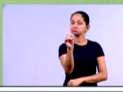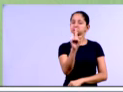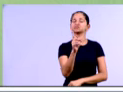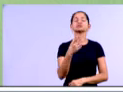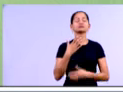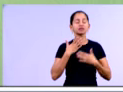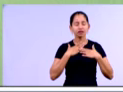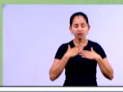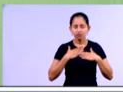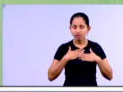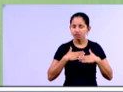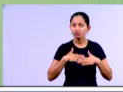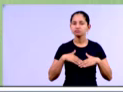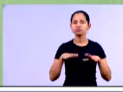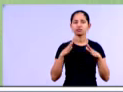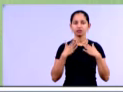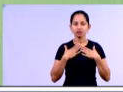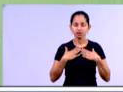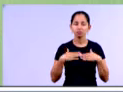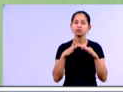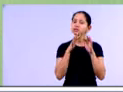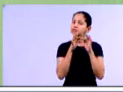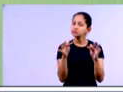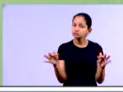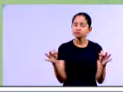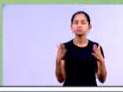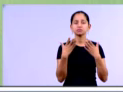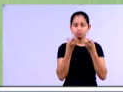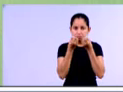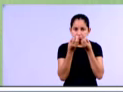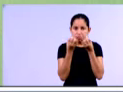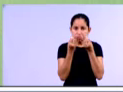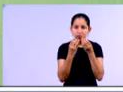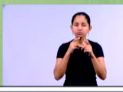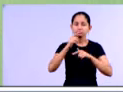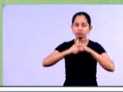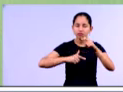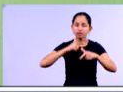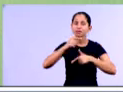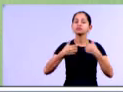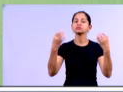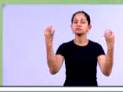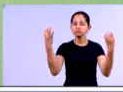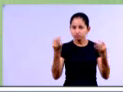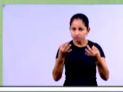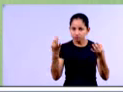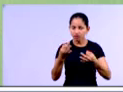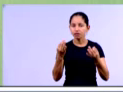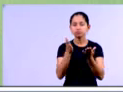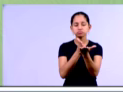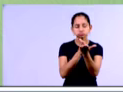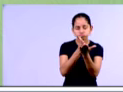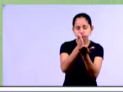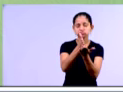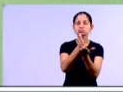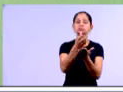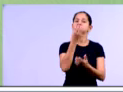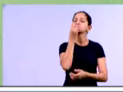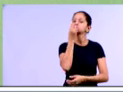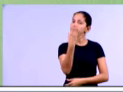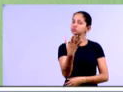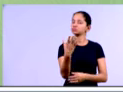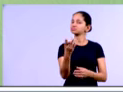confortável, né, perante suas operações, né, segundo esse modelo, tá, então ela não está apresentando aí uma